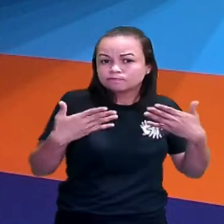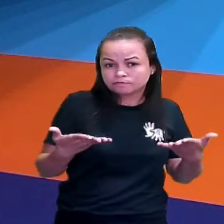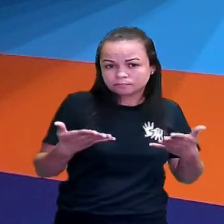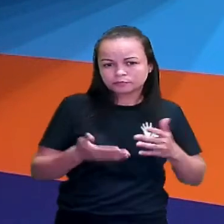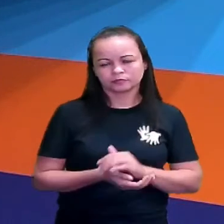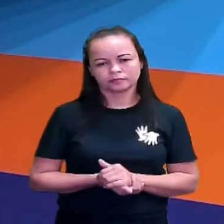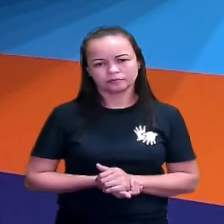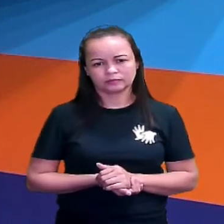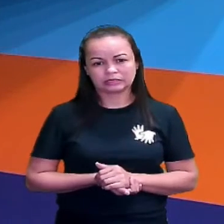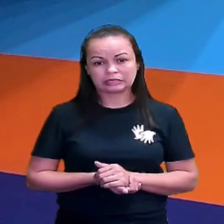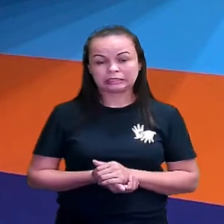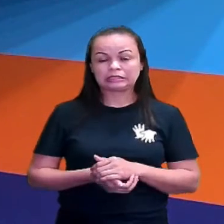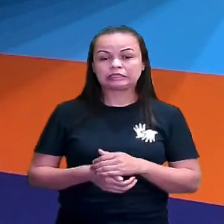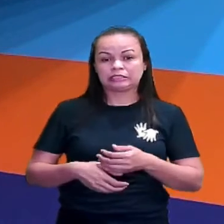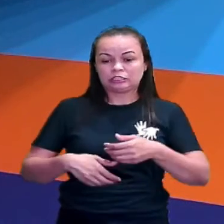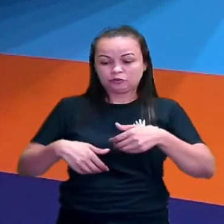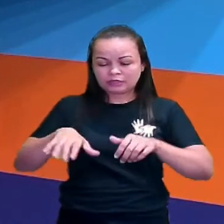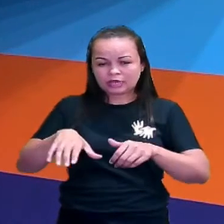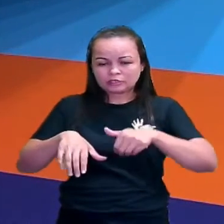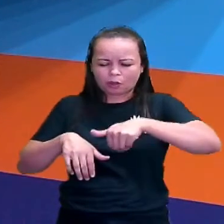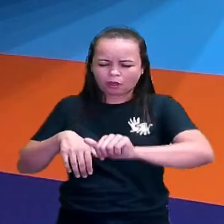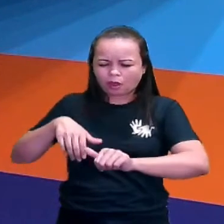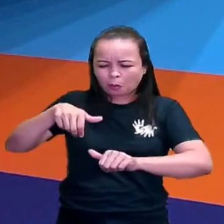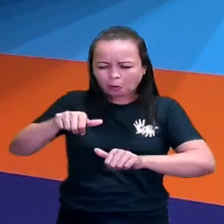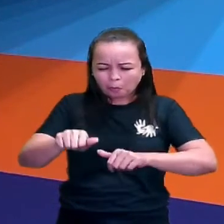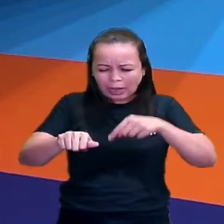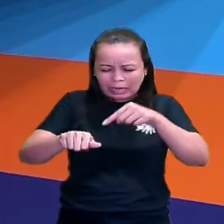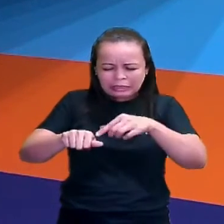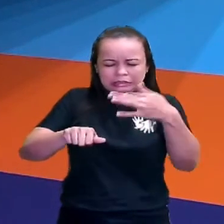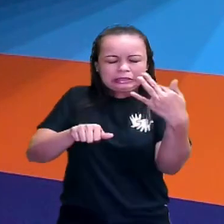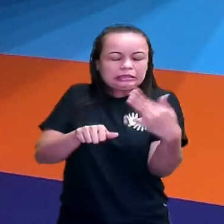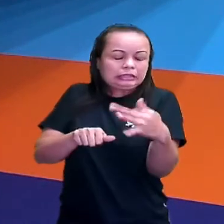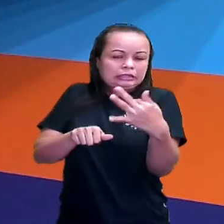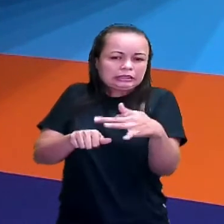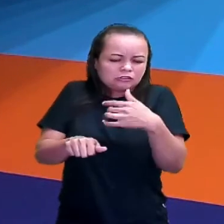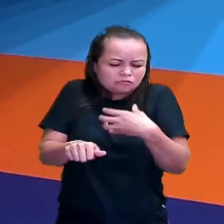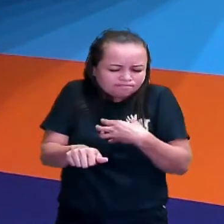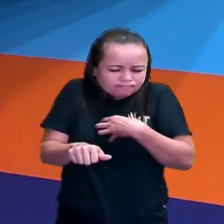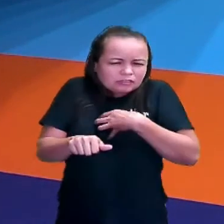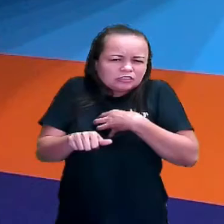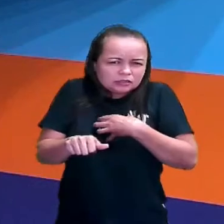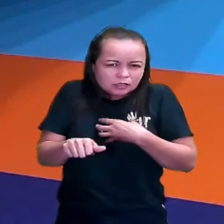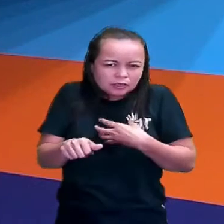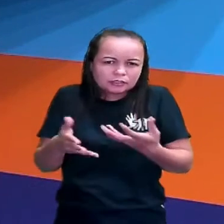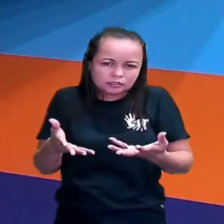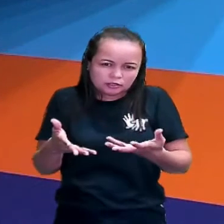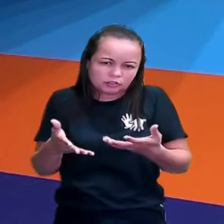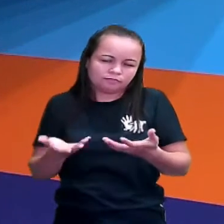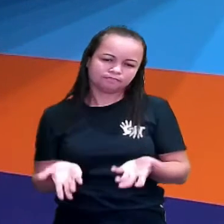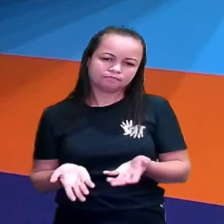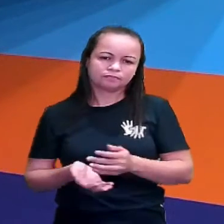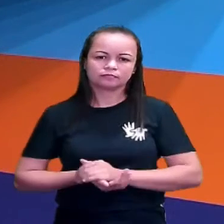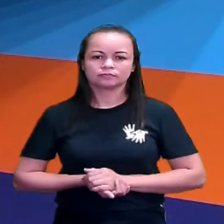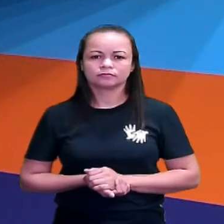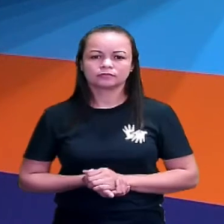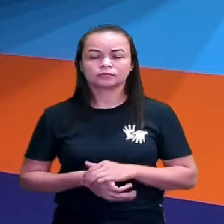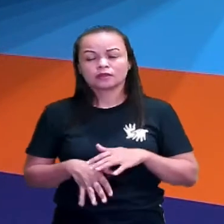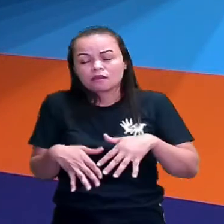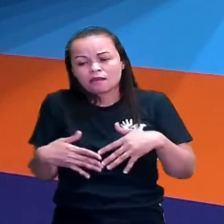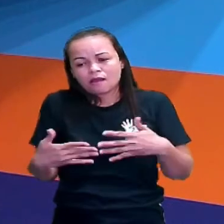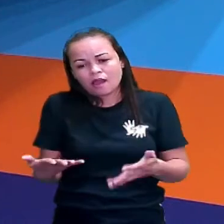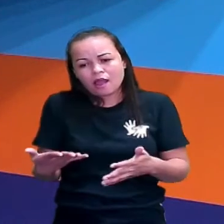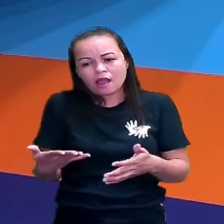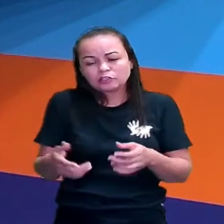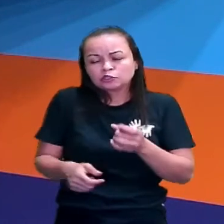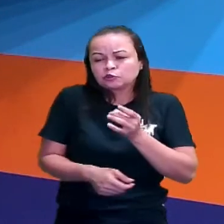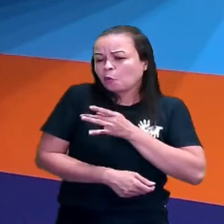Empestasse o pé no espinho. Que sentes, pobre coitado? Ah, estou com